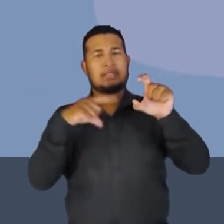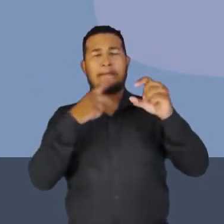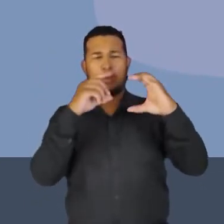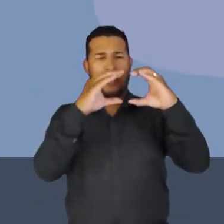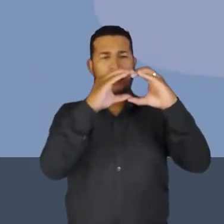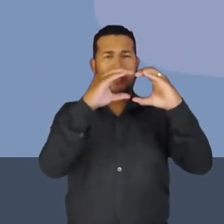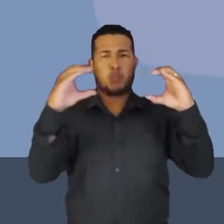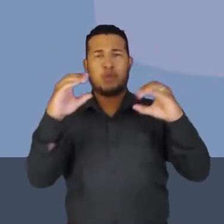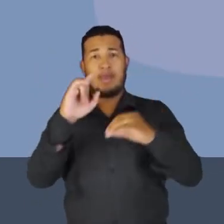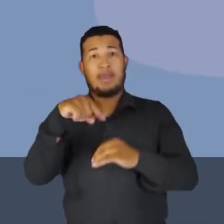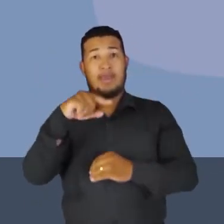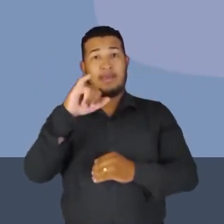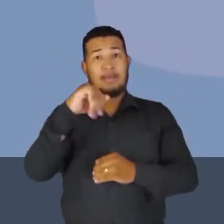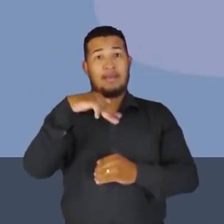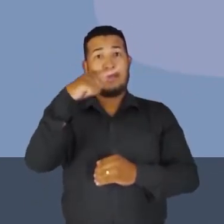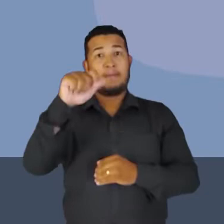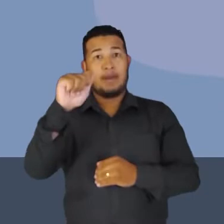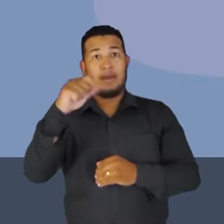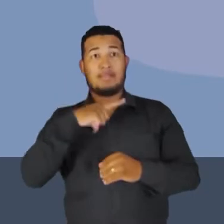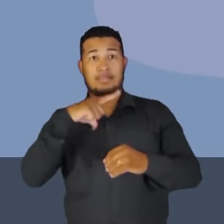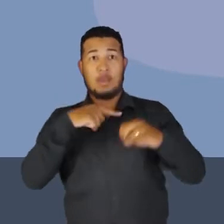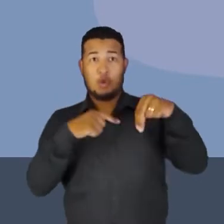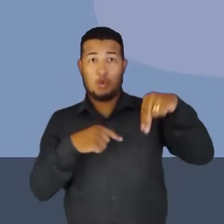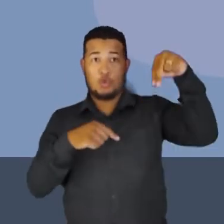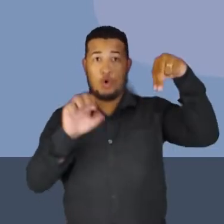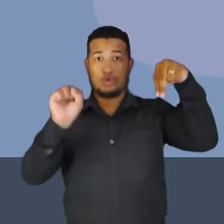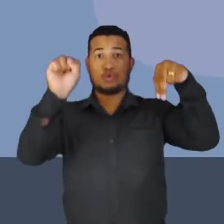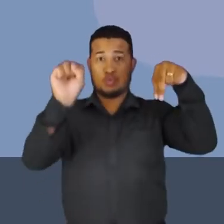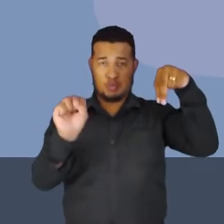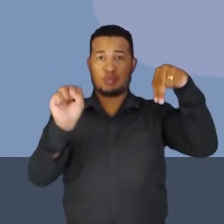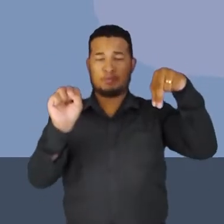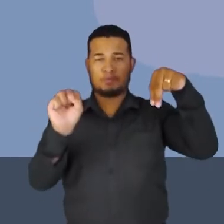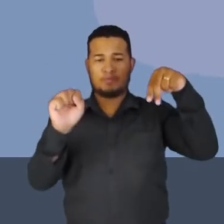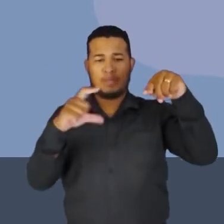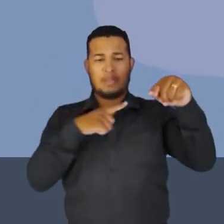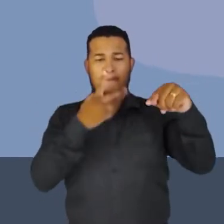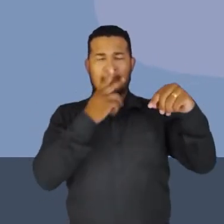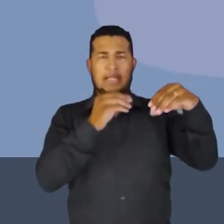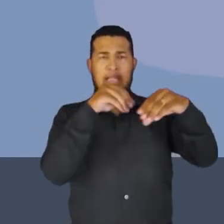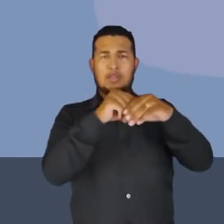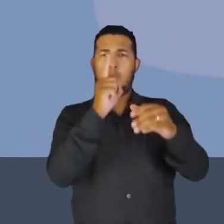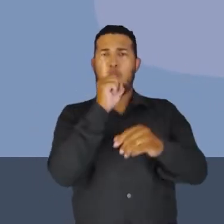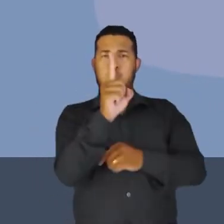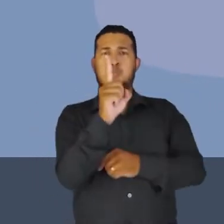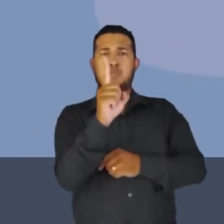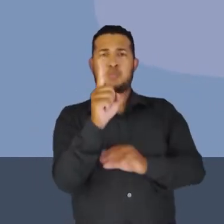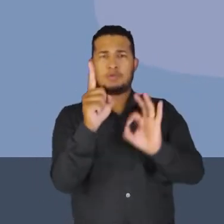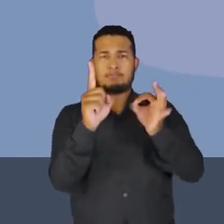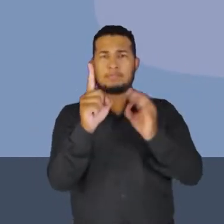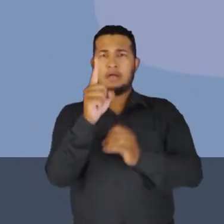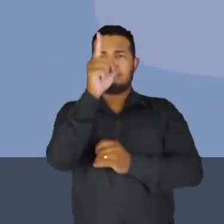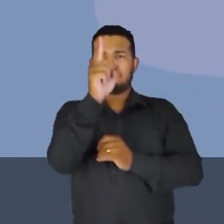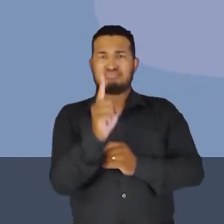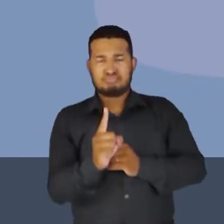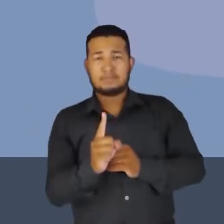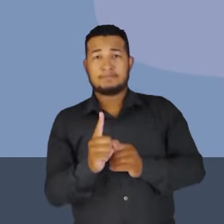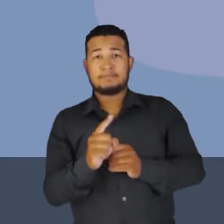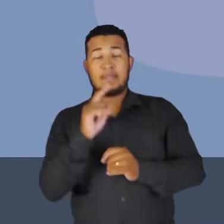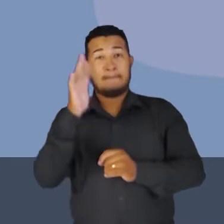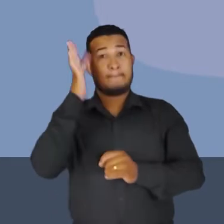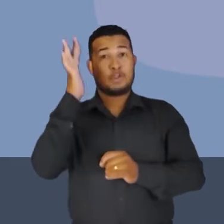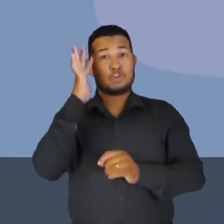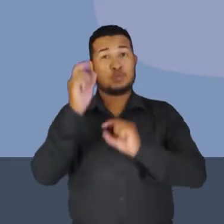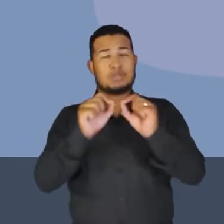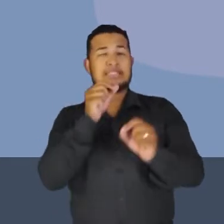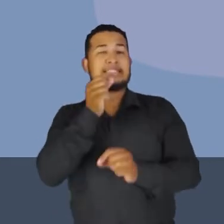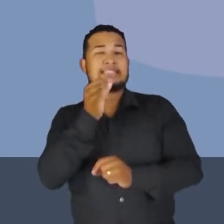de barra, que tem um polo norte e que tem um polo sul. E tem um tracejado no meio dele. Imagine você que se você